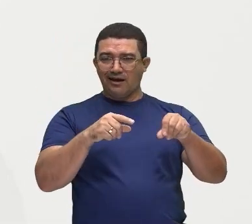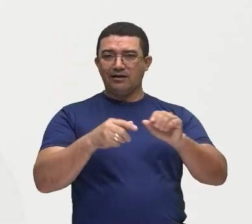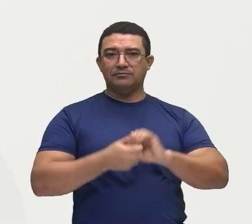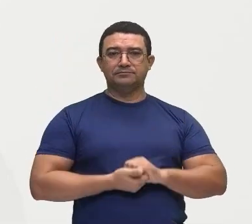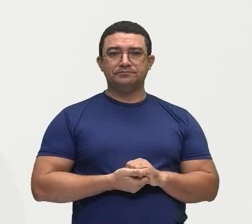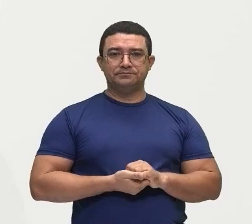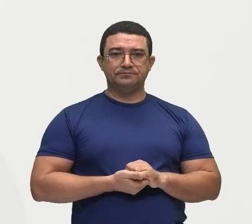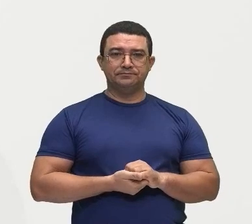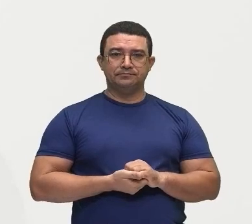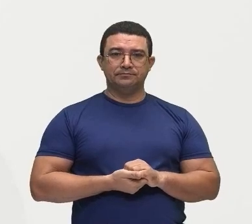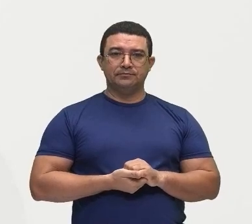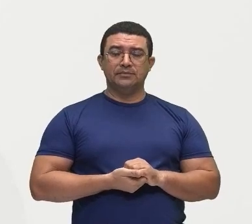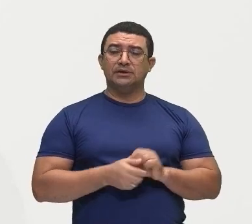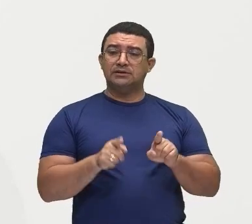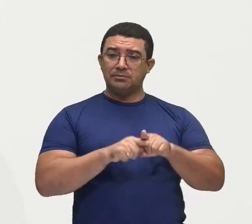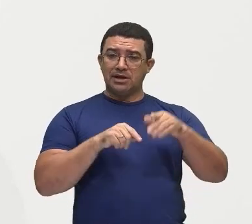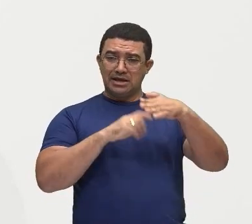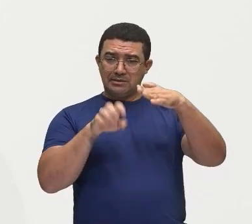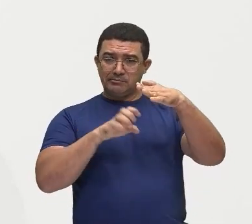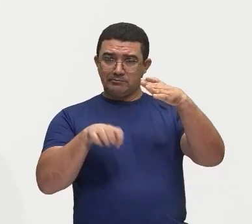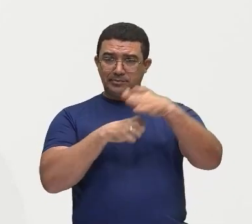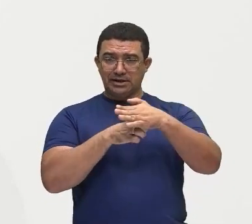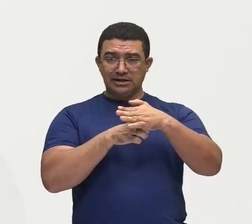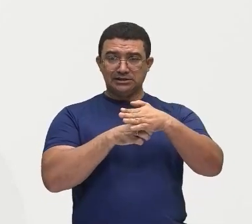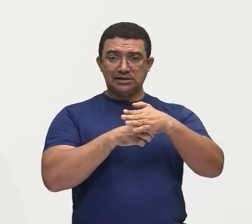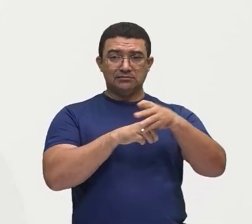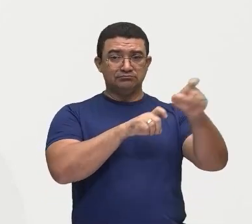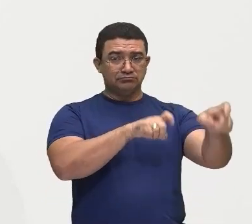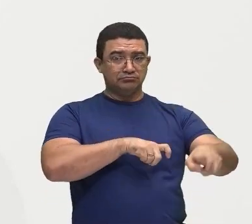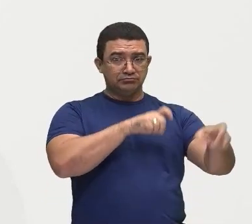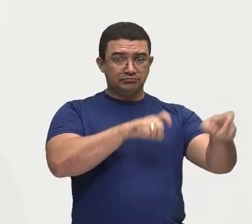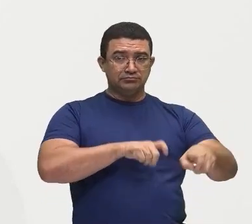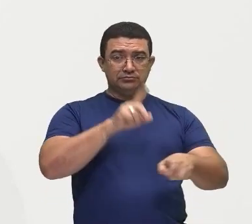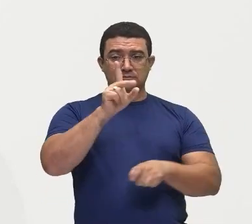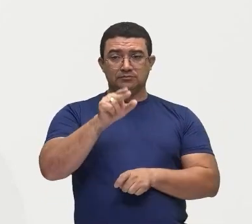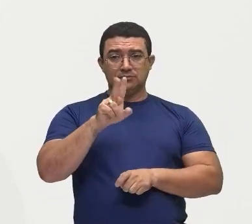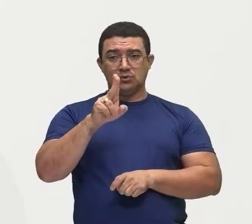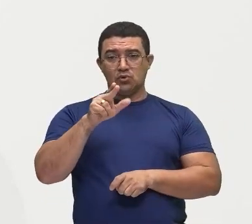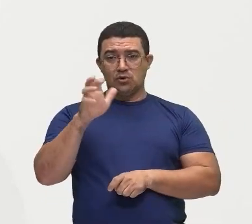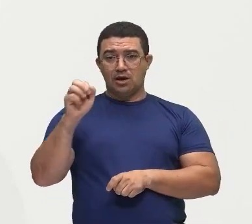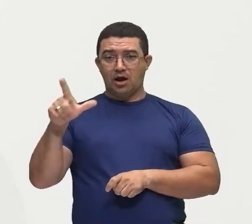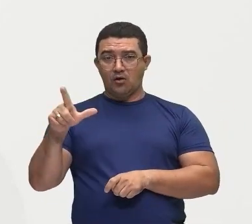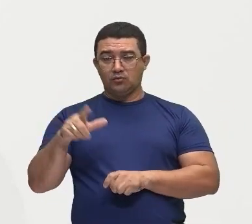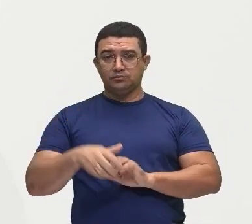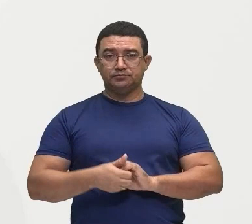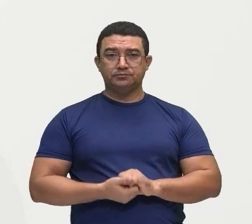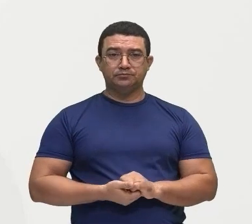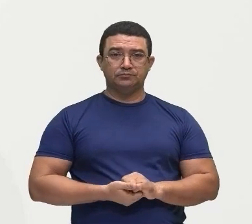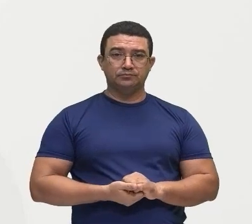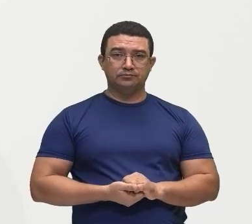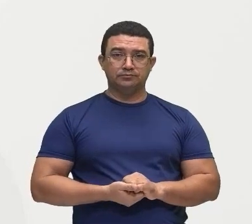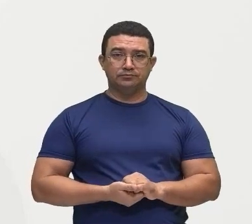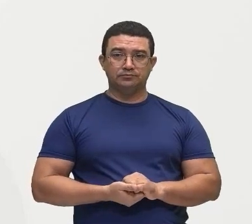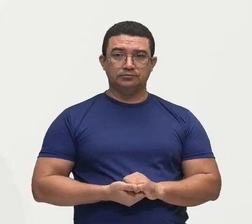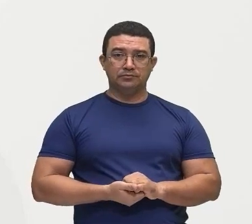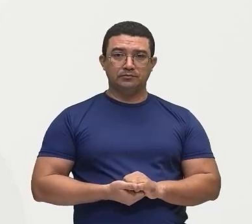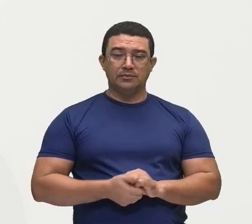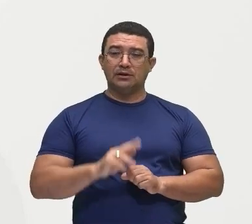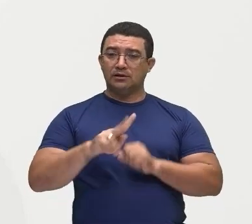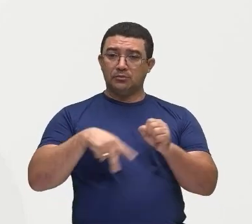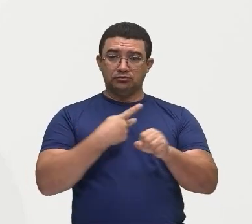temos também a empresa rural, tá bom? Que a gente vai observar aí, cada um deles que já vai ser mais voltado